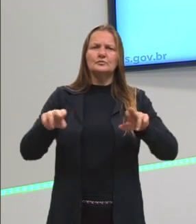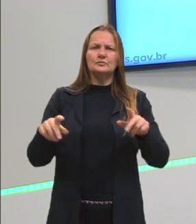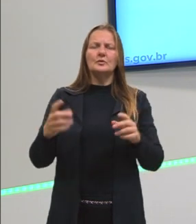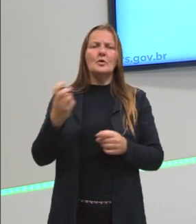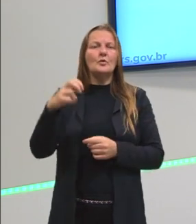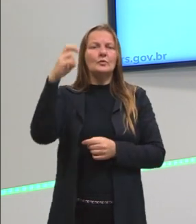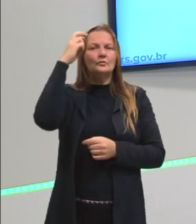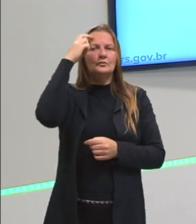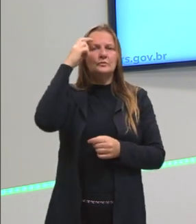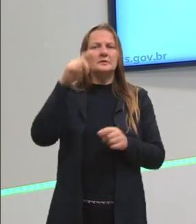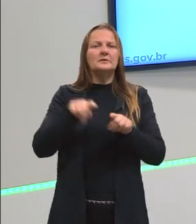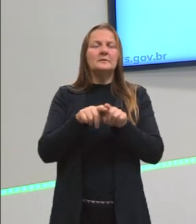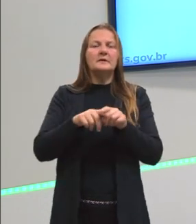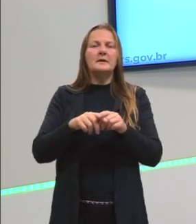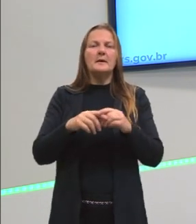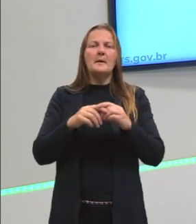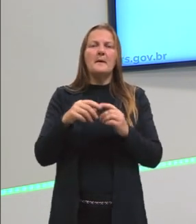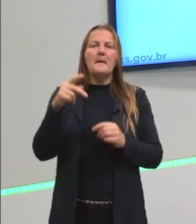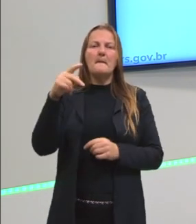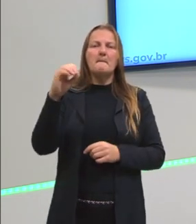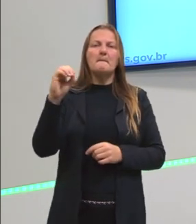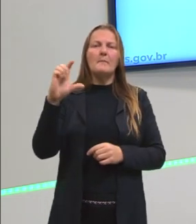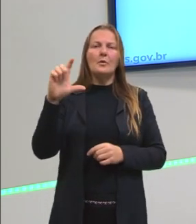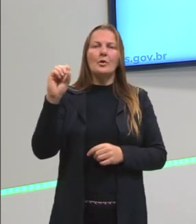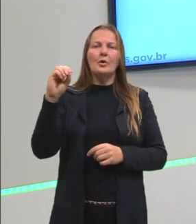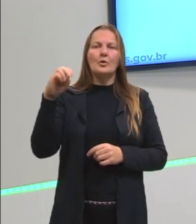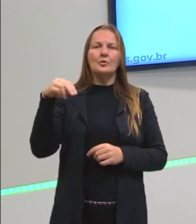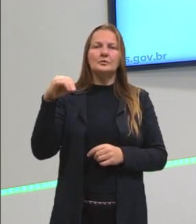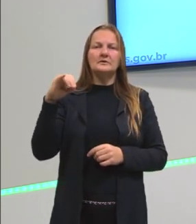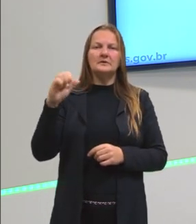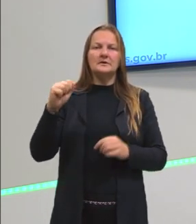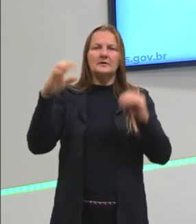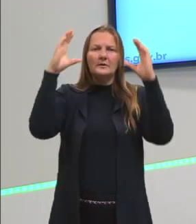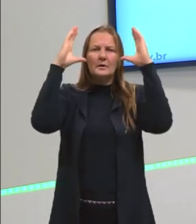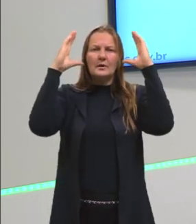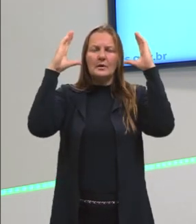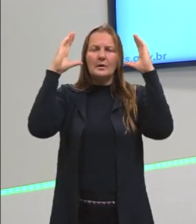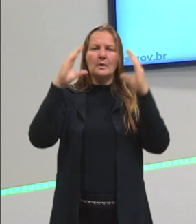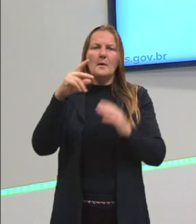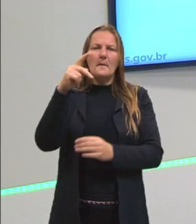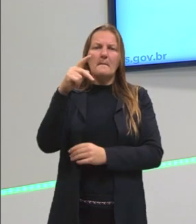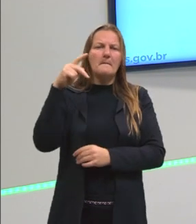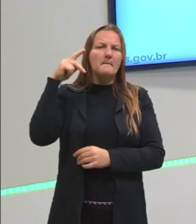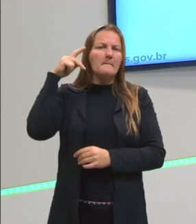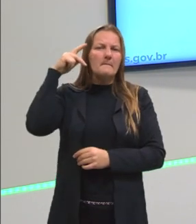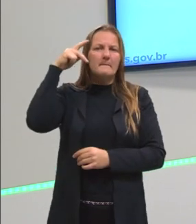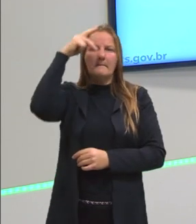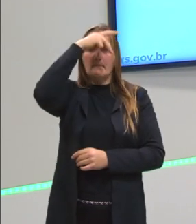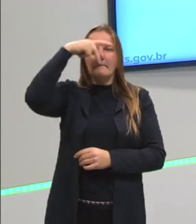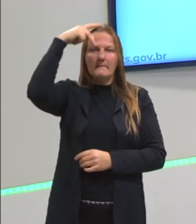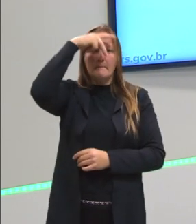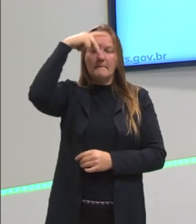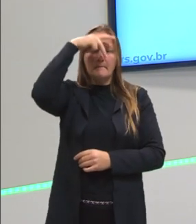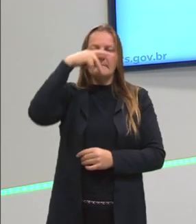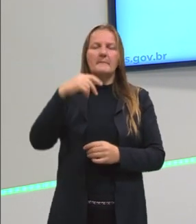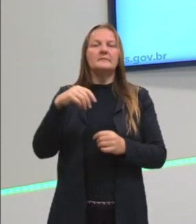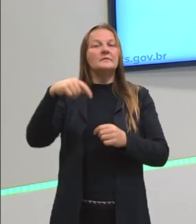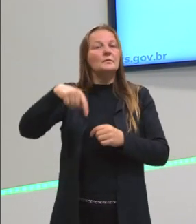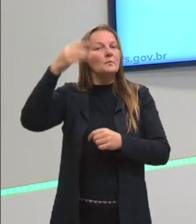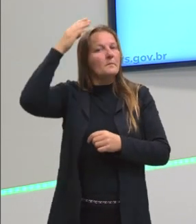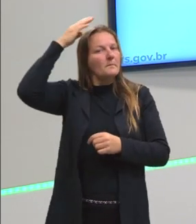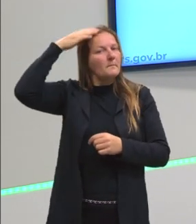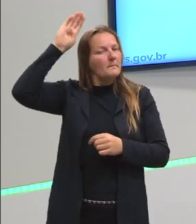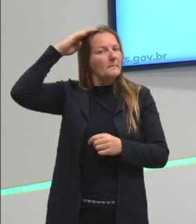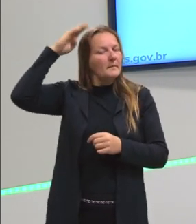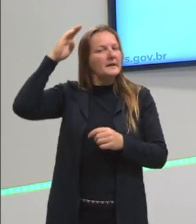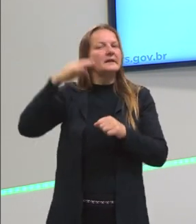cultura. Os poloneses também vêm muito para o Brasil, né? No Rio Grande do Sul, muito forte a colônia polonesa no Paraná, presença